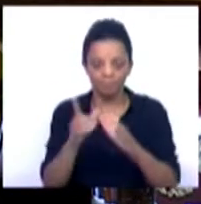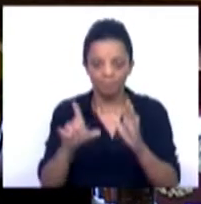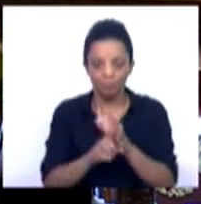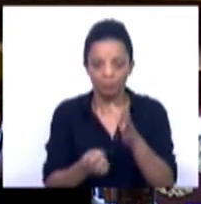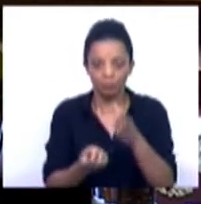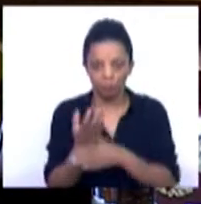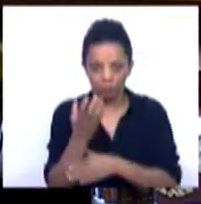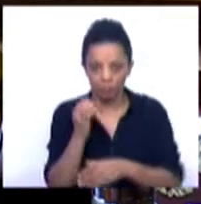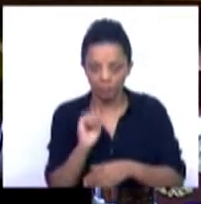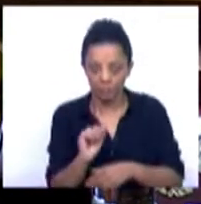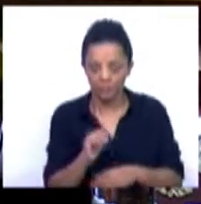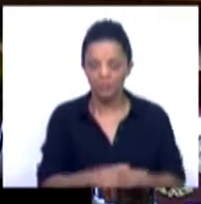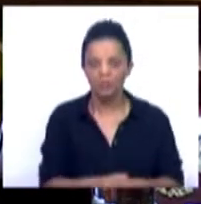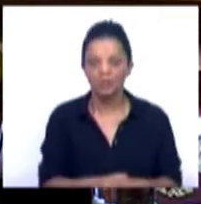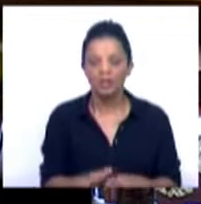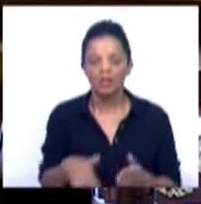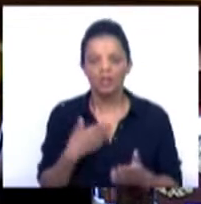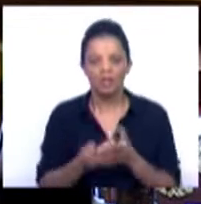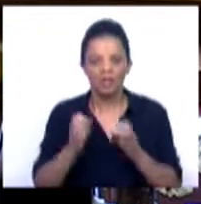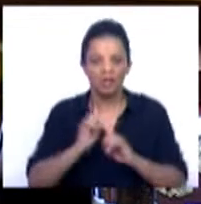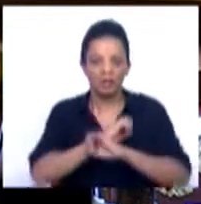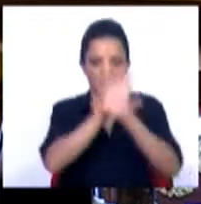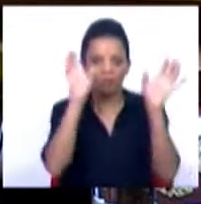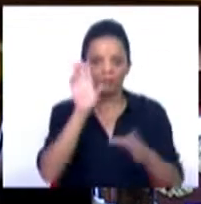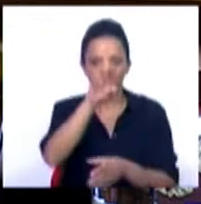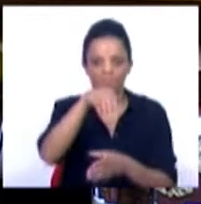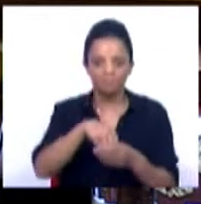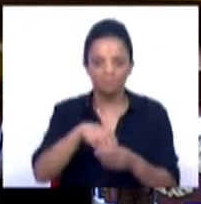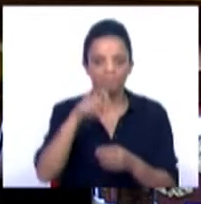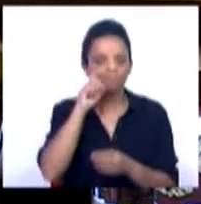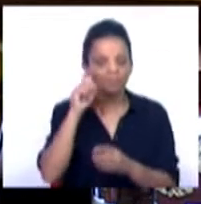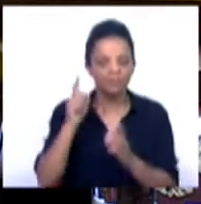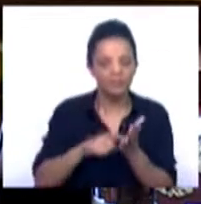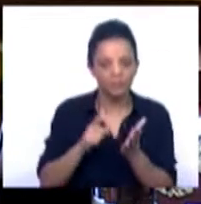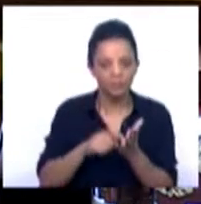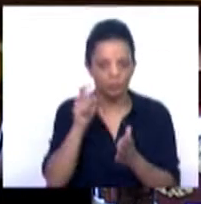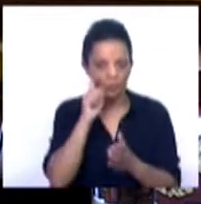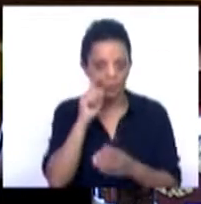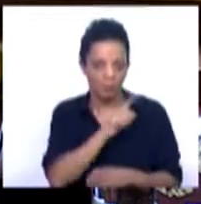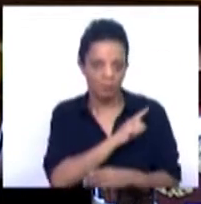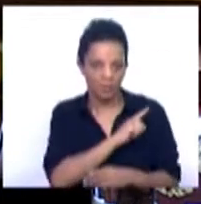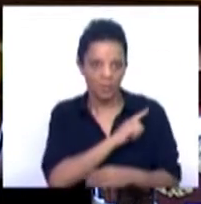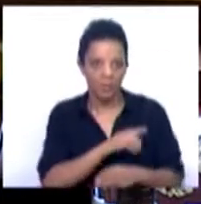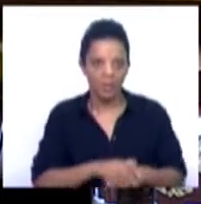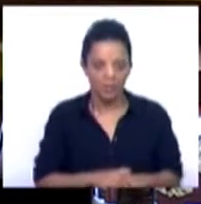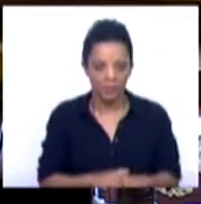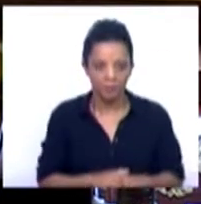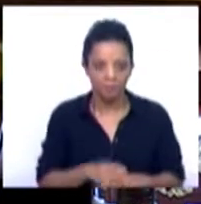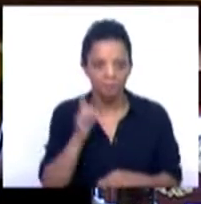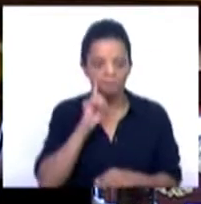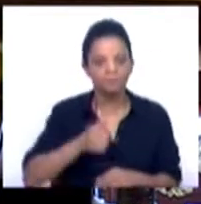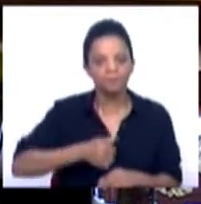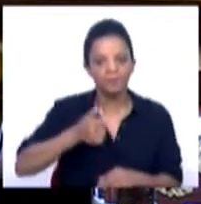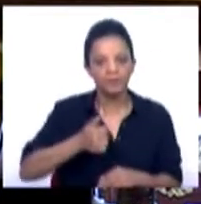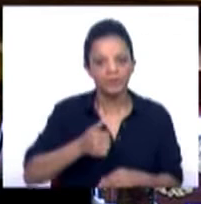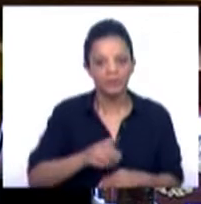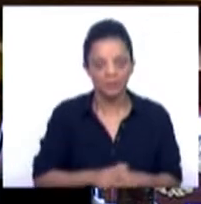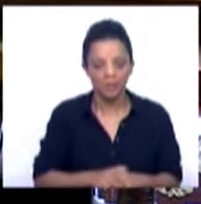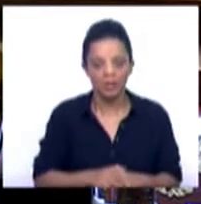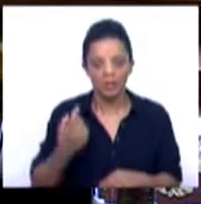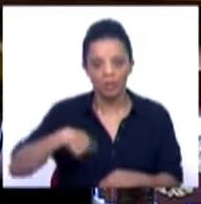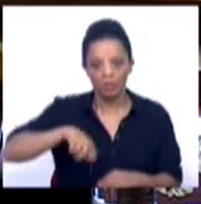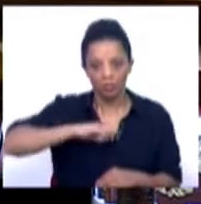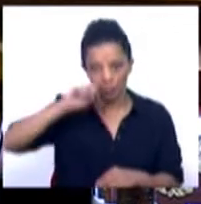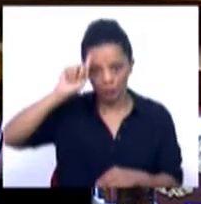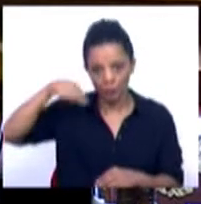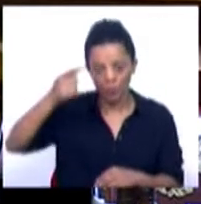Digital Rights, que fosse claro e incluísse as garantias necessárias à proteção da privacidade. É fundamental sabermos